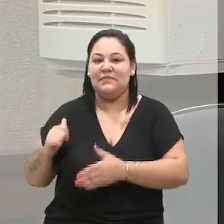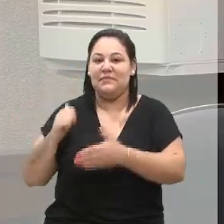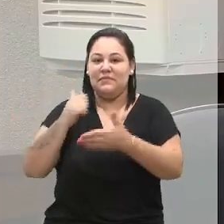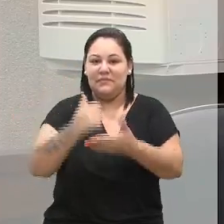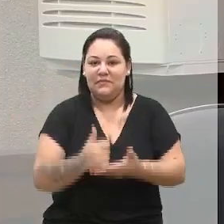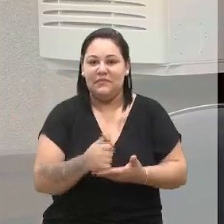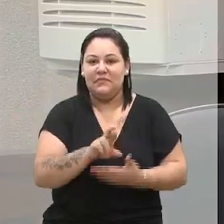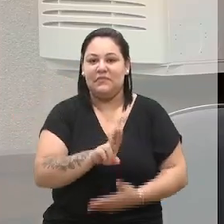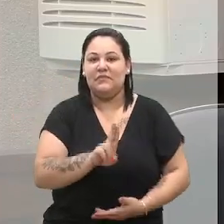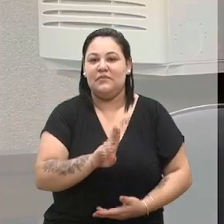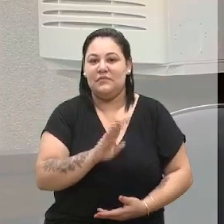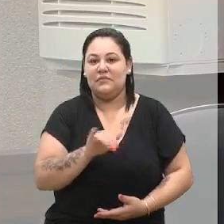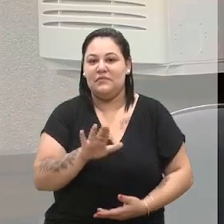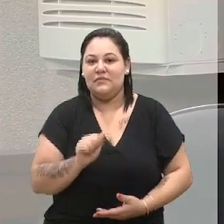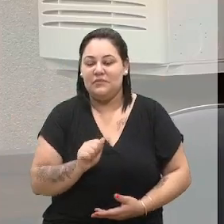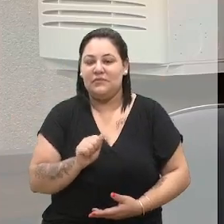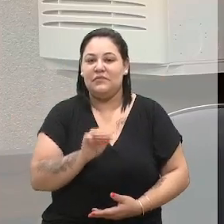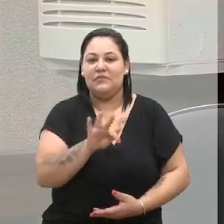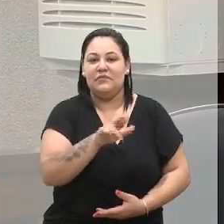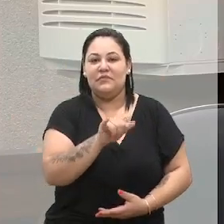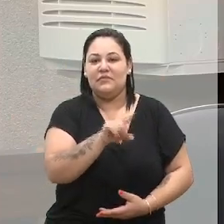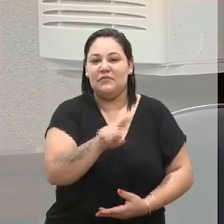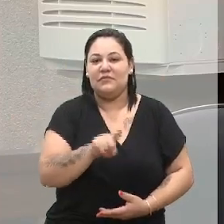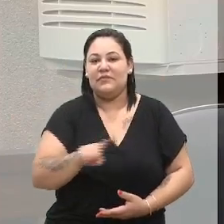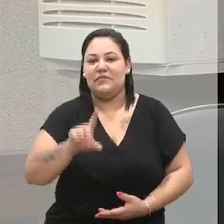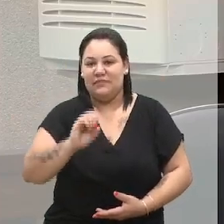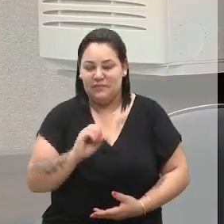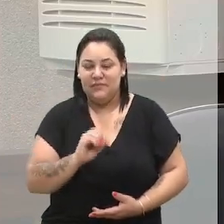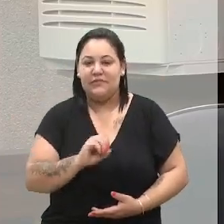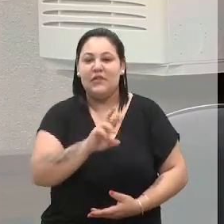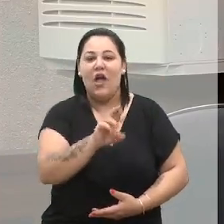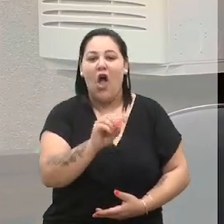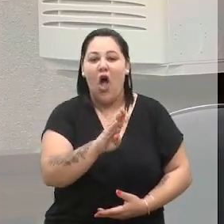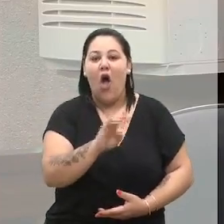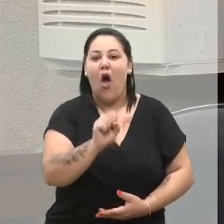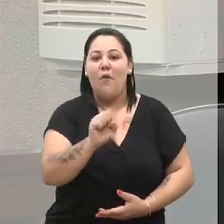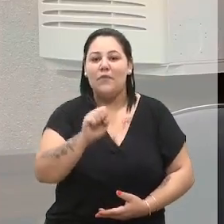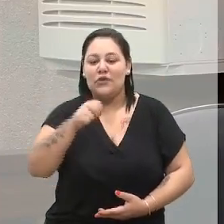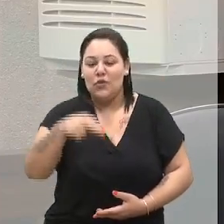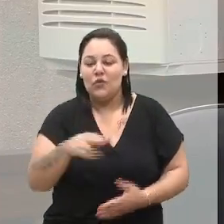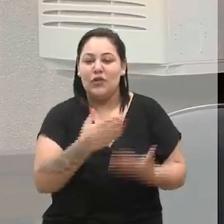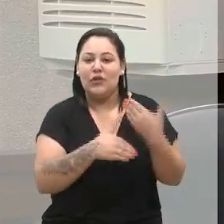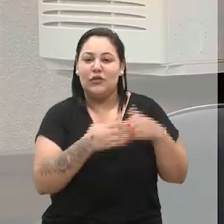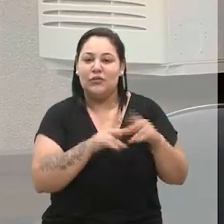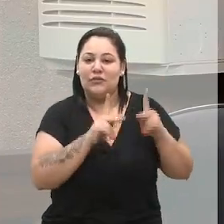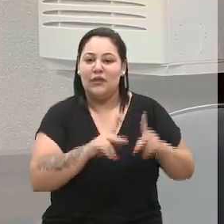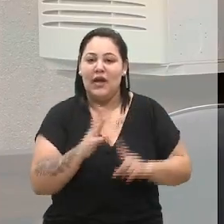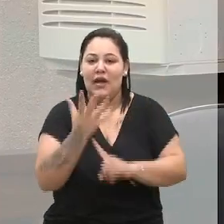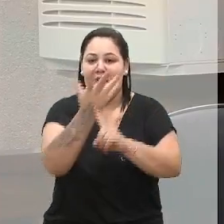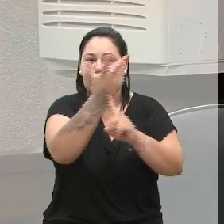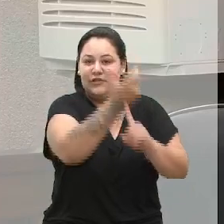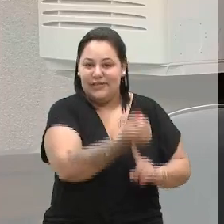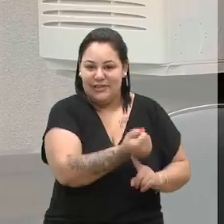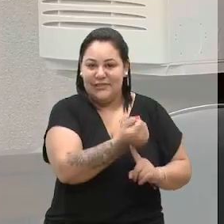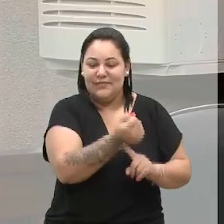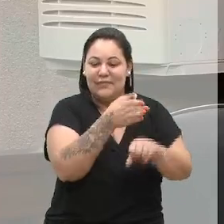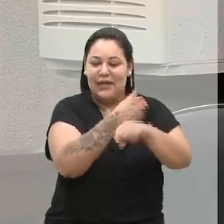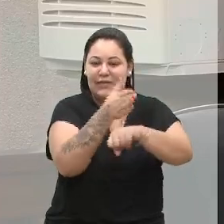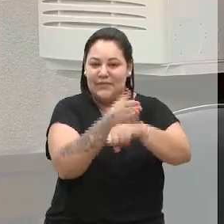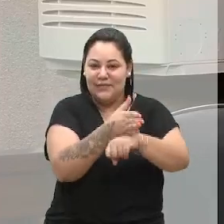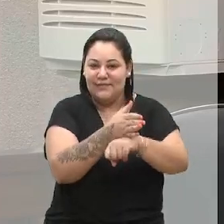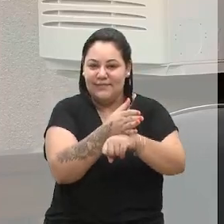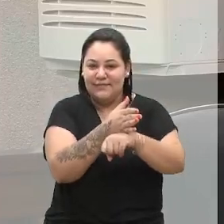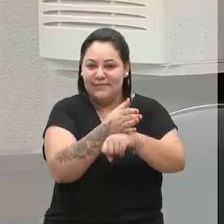Rúbia Friço, do Robson Boeira. Então, todos aqueles que viabilizaram e todos os artistas que lá participaram, encantaram o